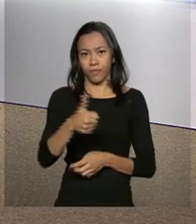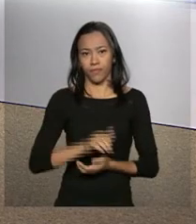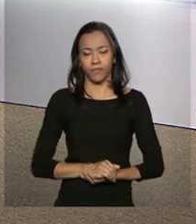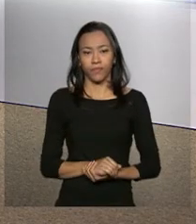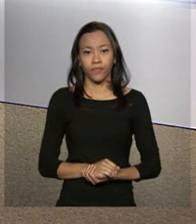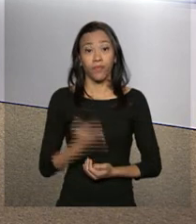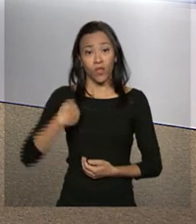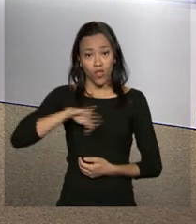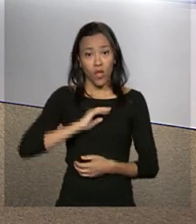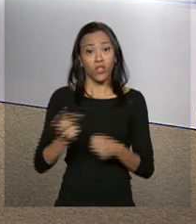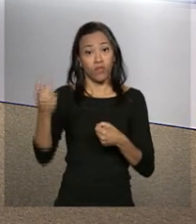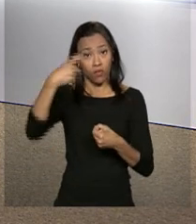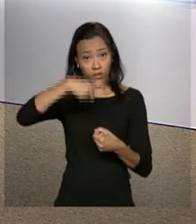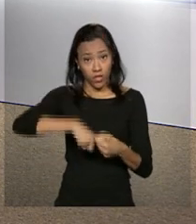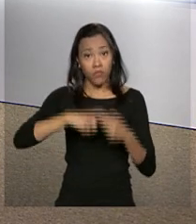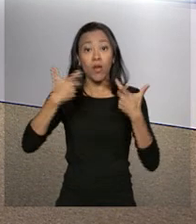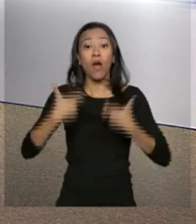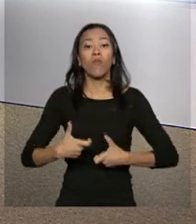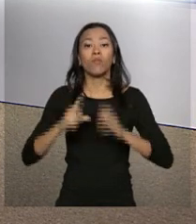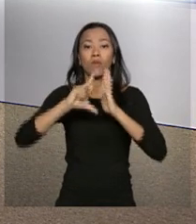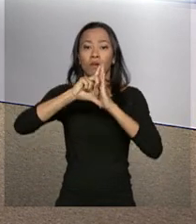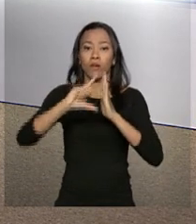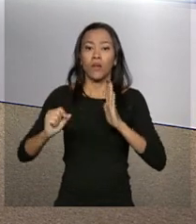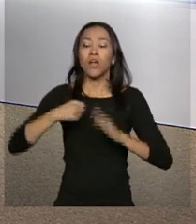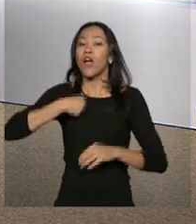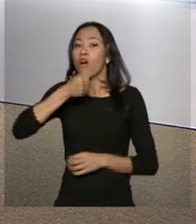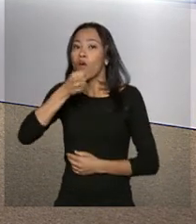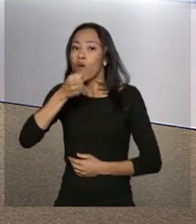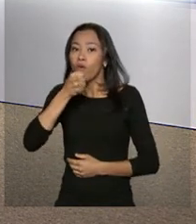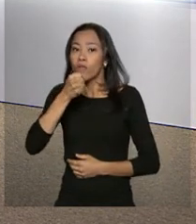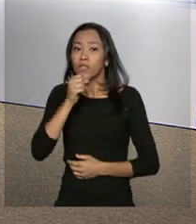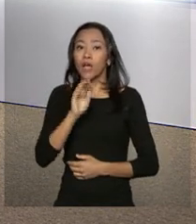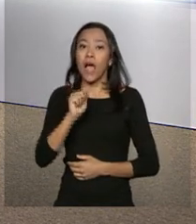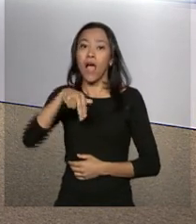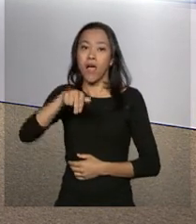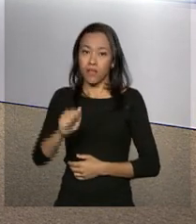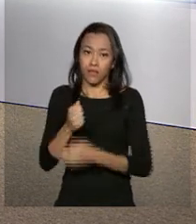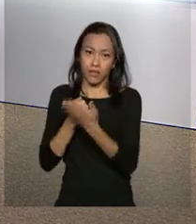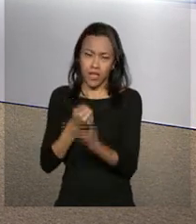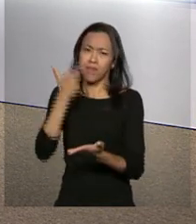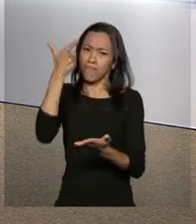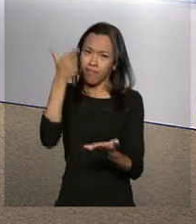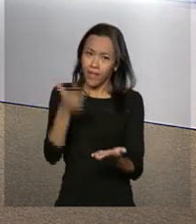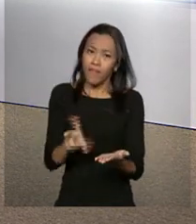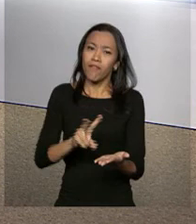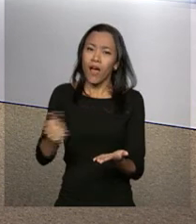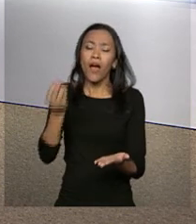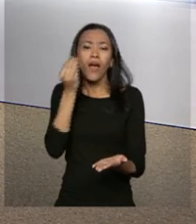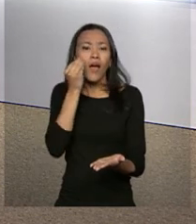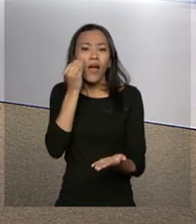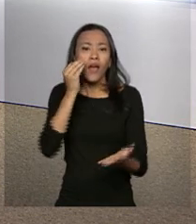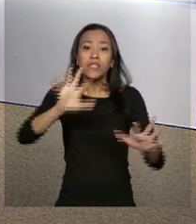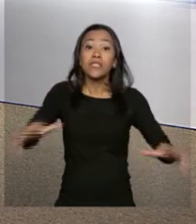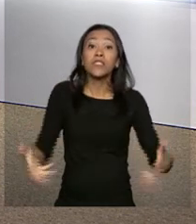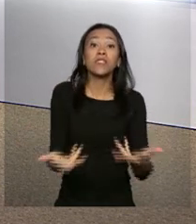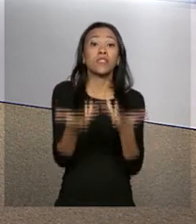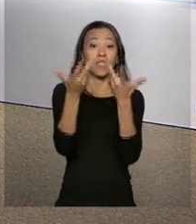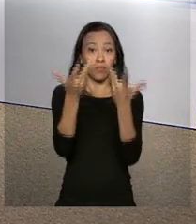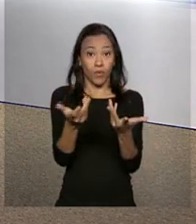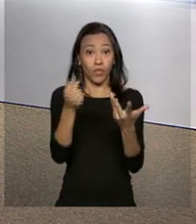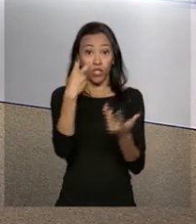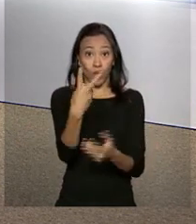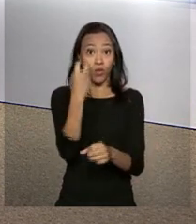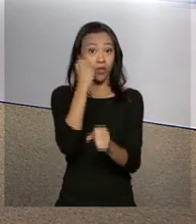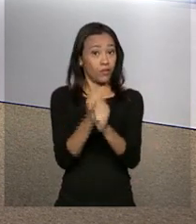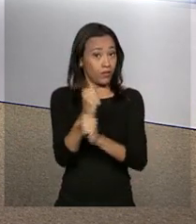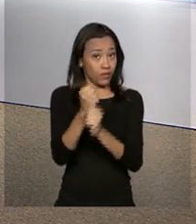E nós voltamos ao Palácio do Planalto para conversar com a repórter Ana Gabriela Salles, que vai acompanhar a cerimônia que marca os dois anos